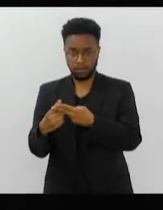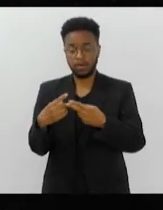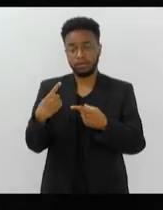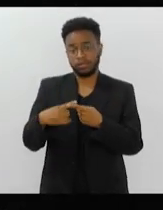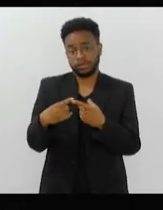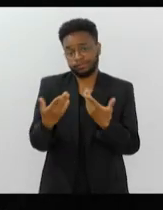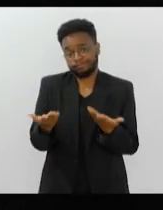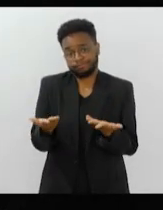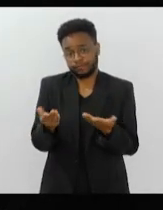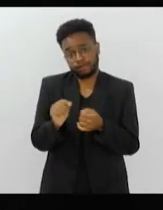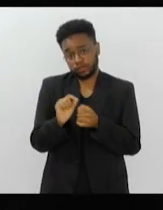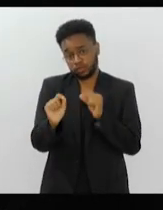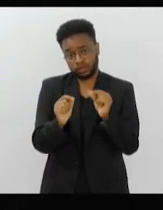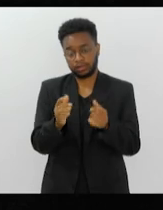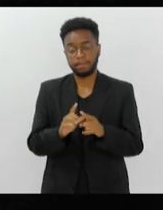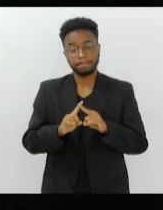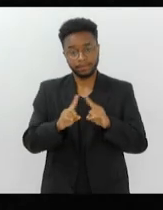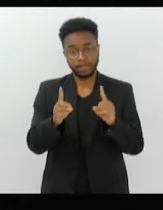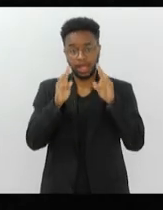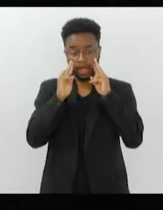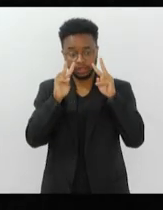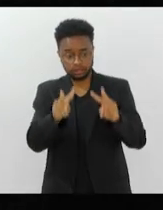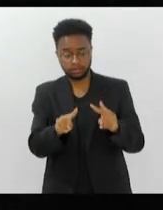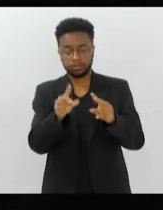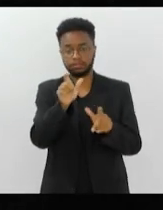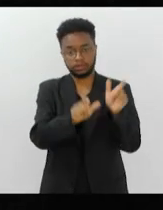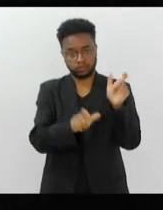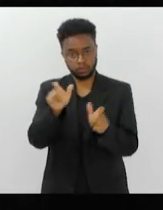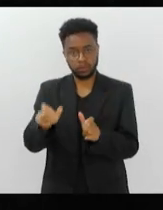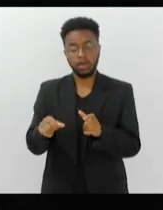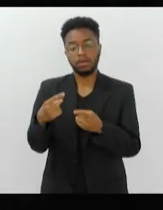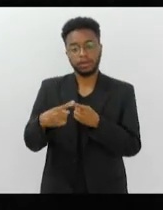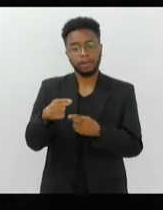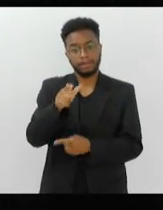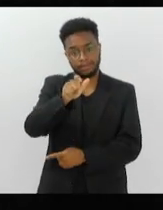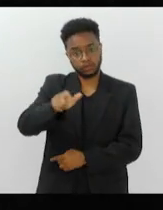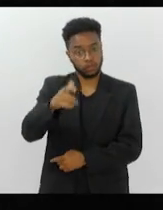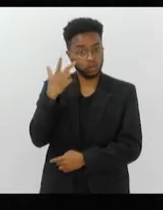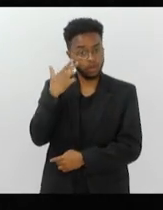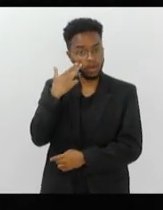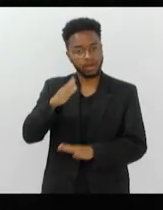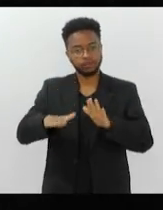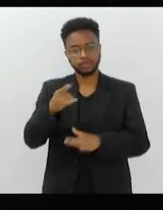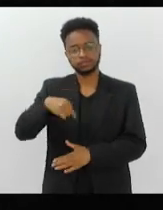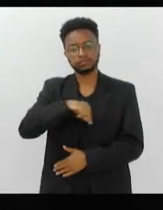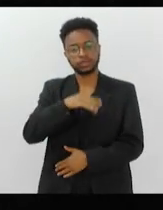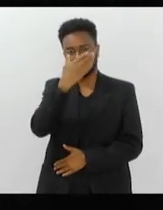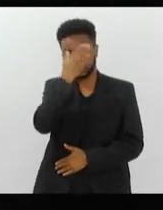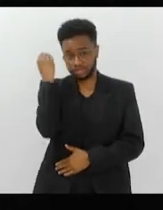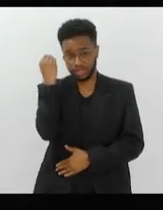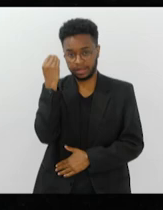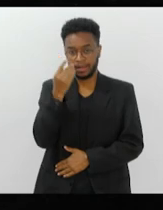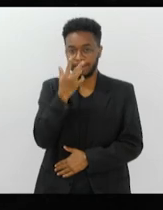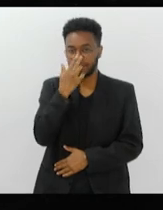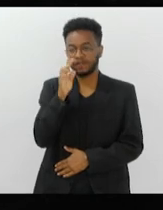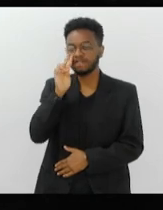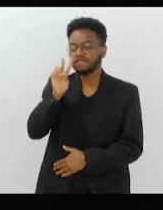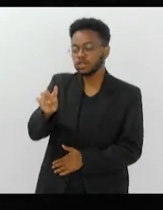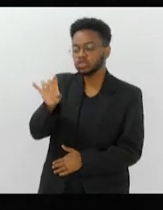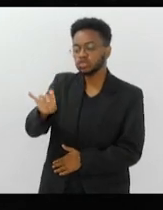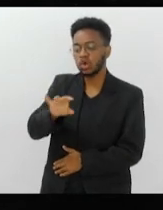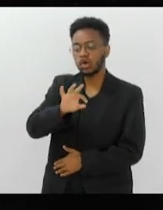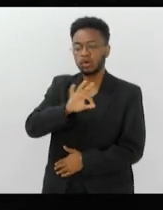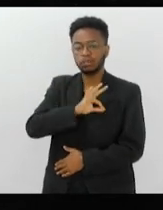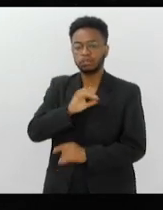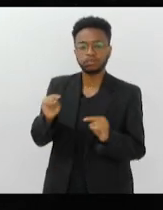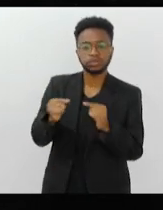que olhem, olhem por essas pessoas, são pessoas normais, às vezes a gente esquece, olha só como um policial, como aquele